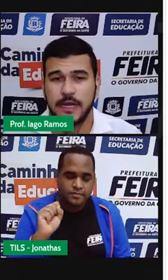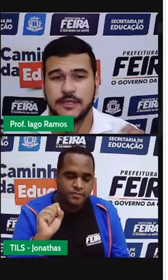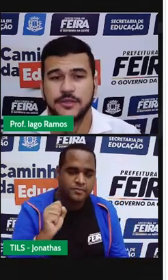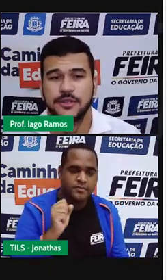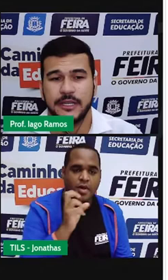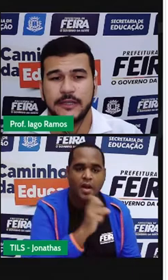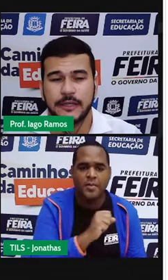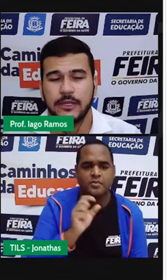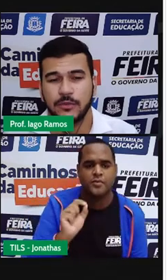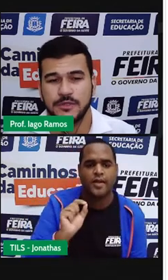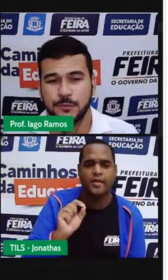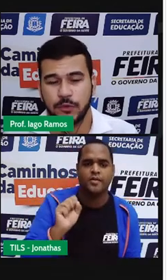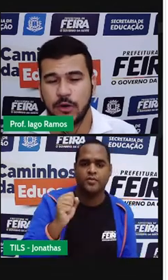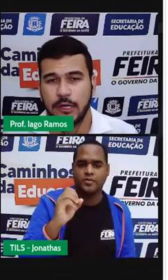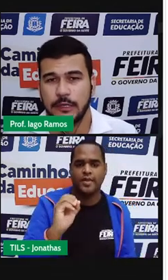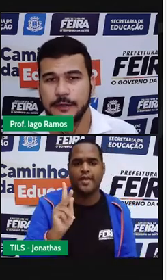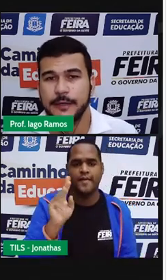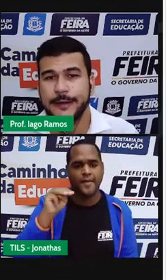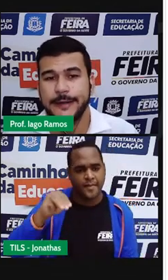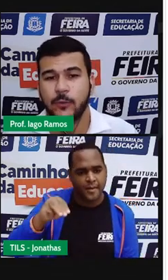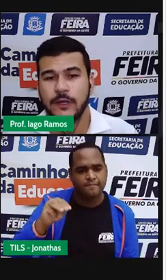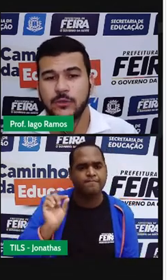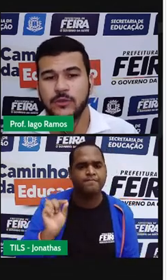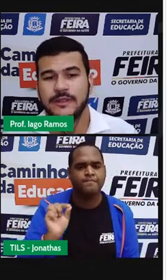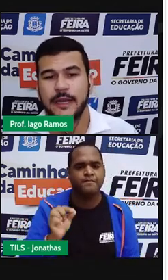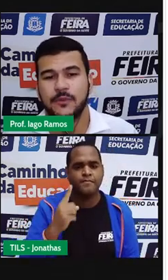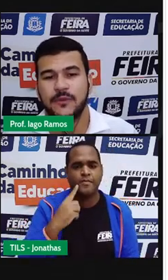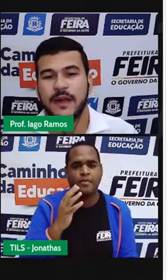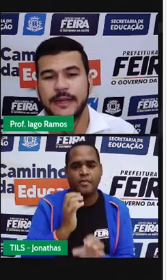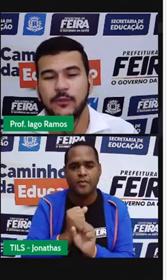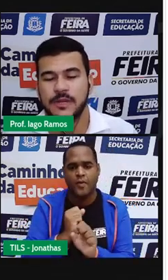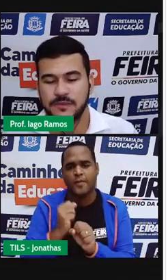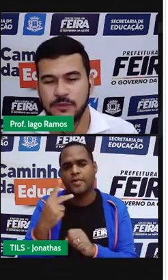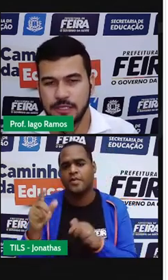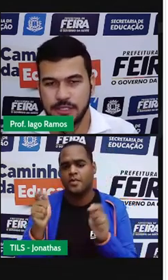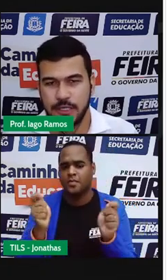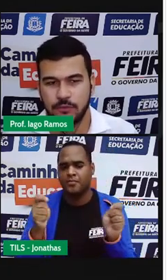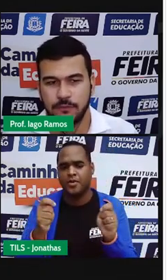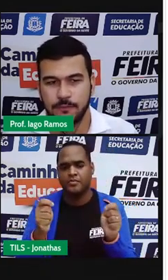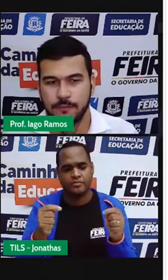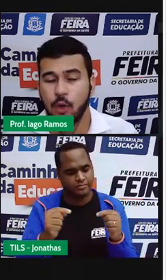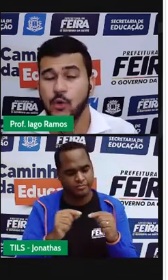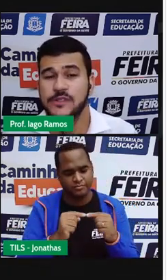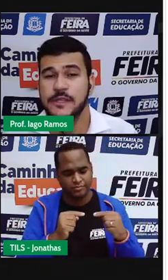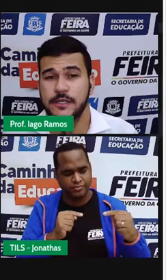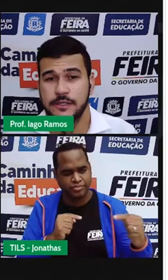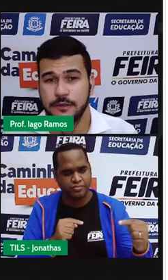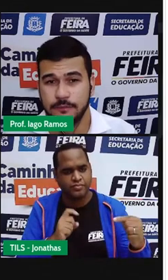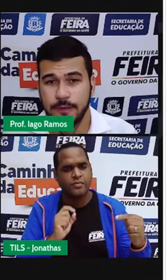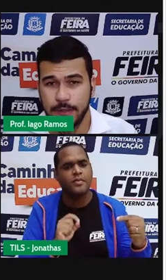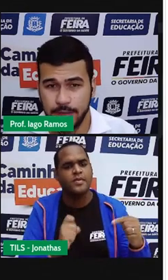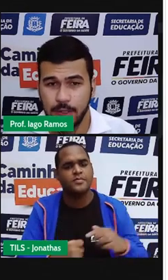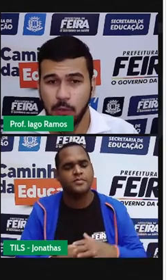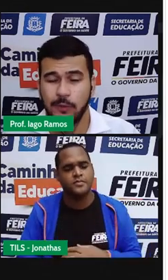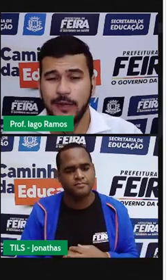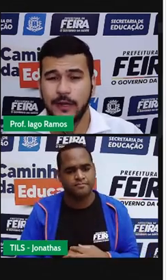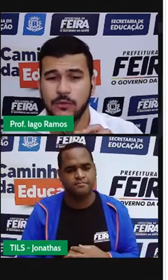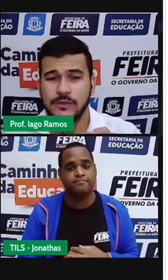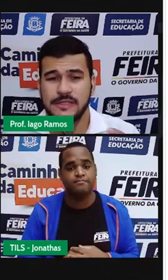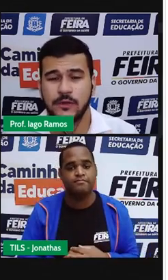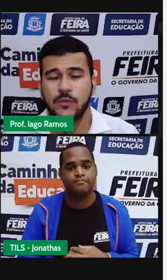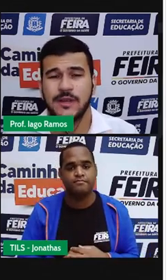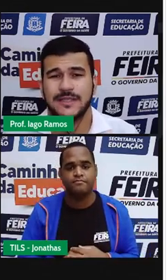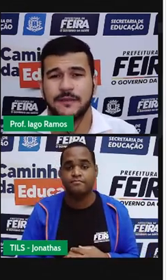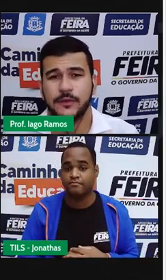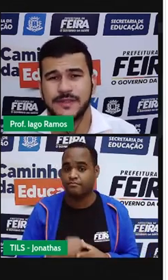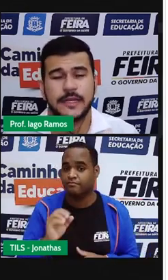velocidade de 80 km por hora, em quanto tempo faria o mesmo trajeto? Ou seja, né? O que que